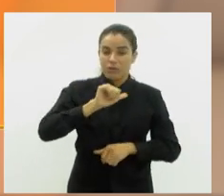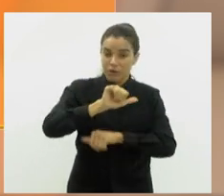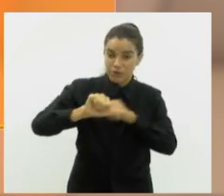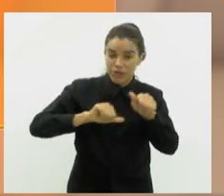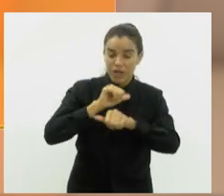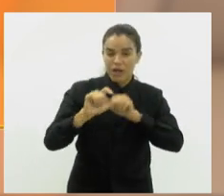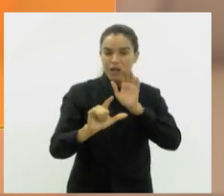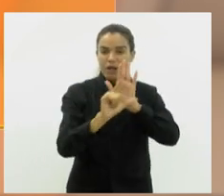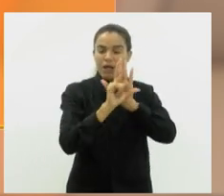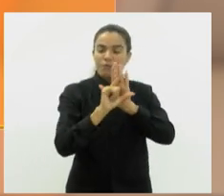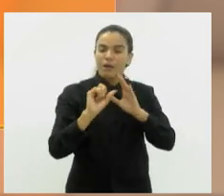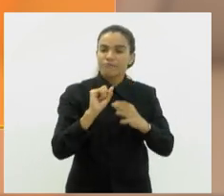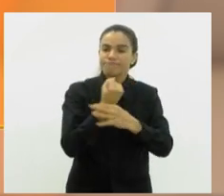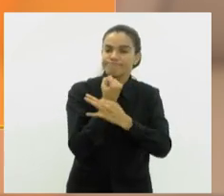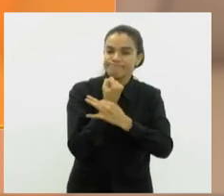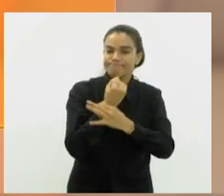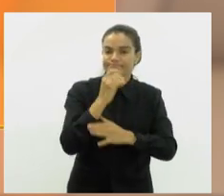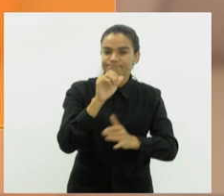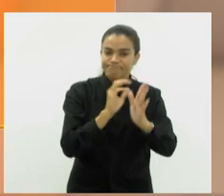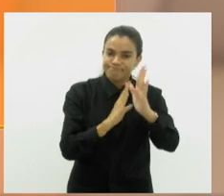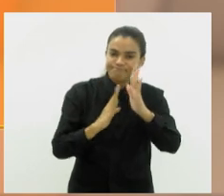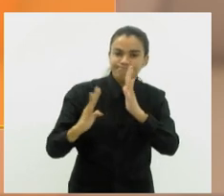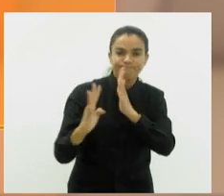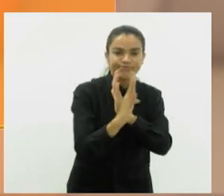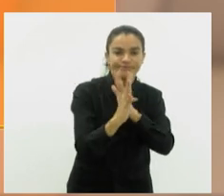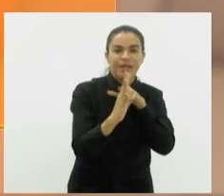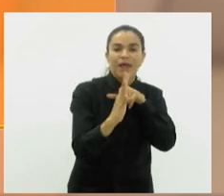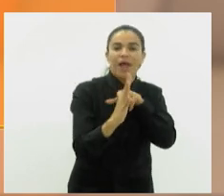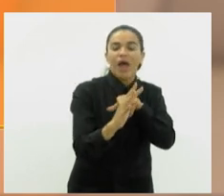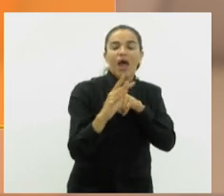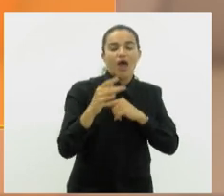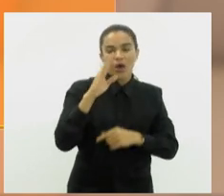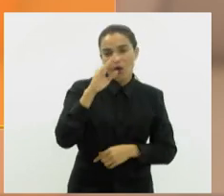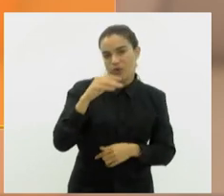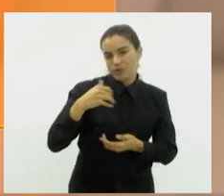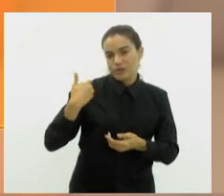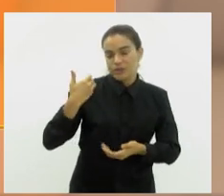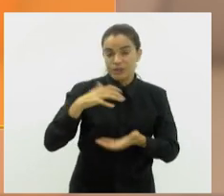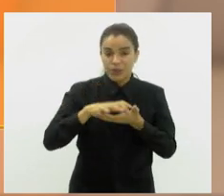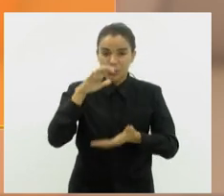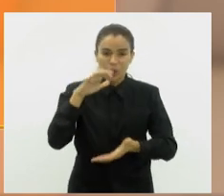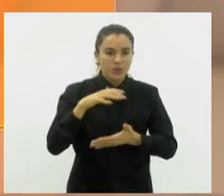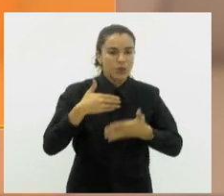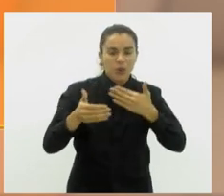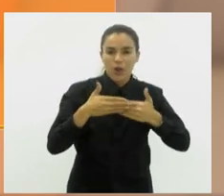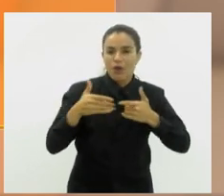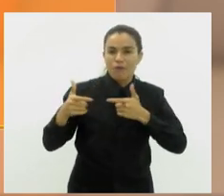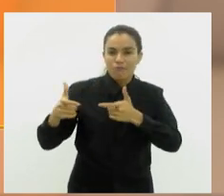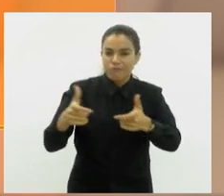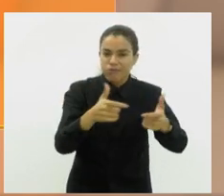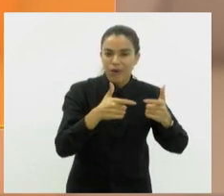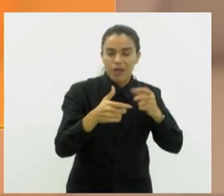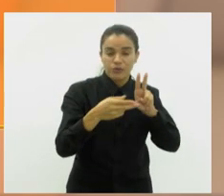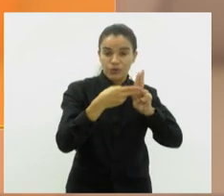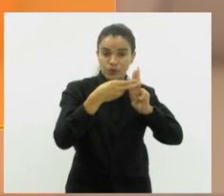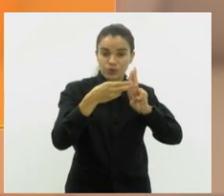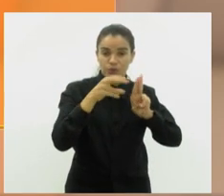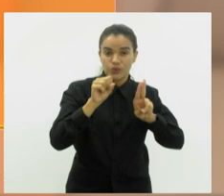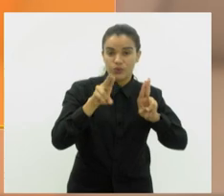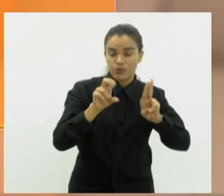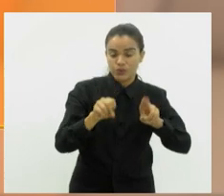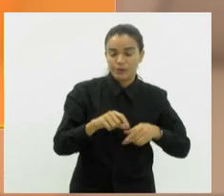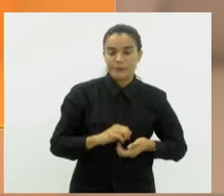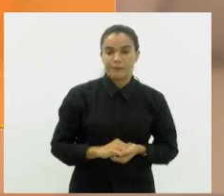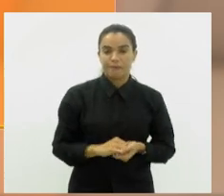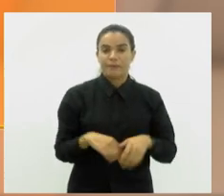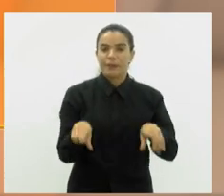legislação para garantir a preferência no atendimento aos idosos em todas as etapas do Sistema Único de Saúde. Também